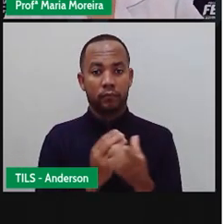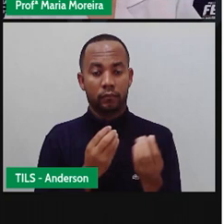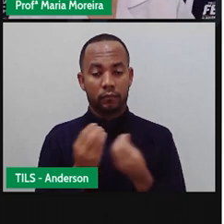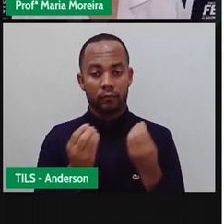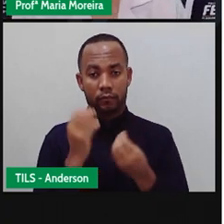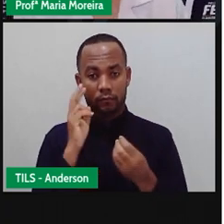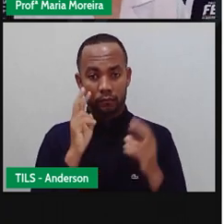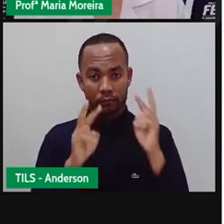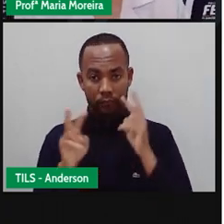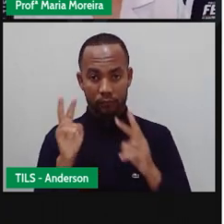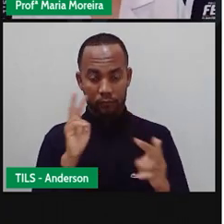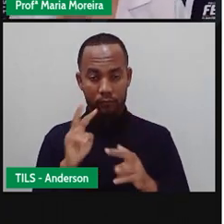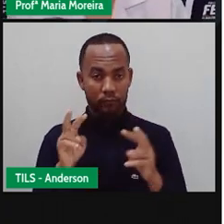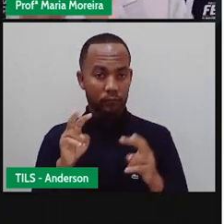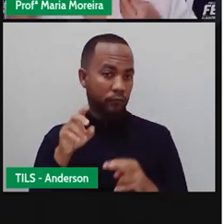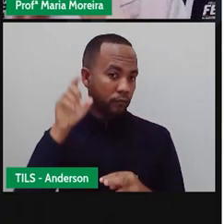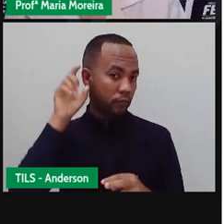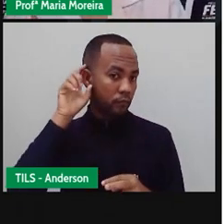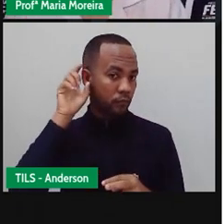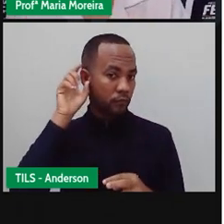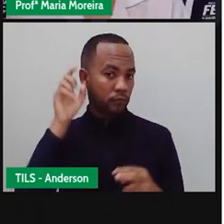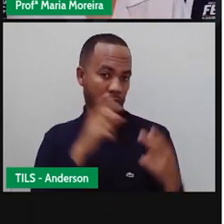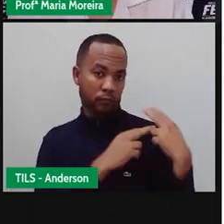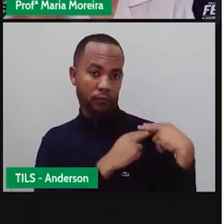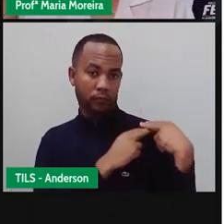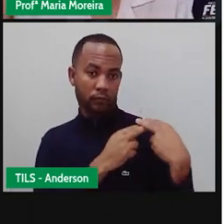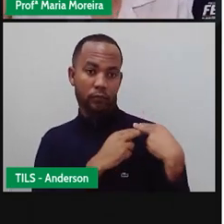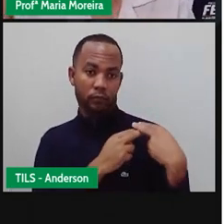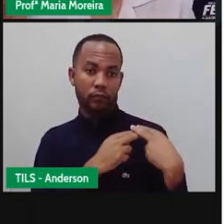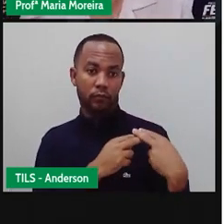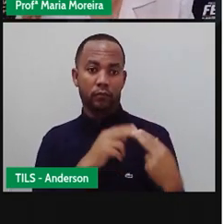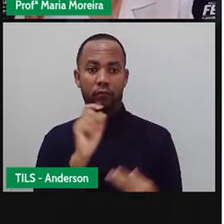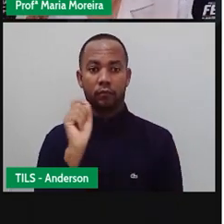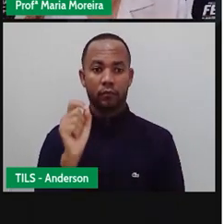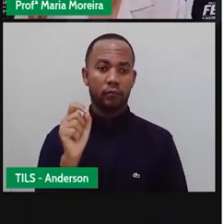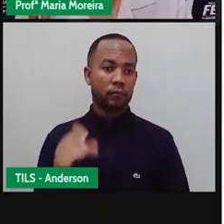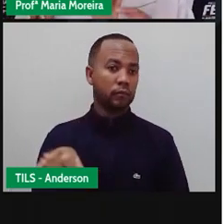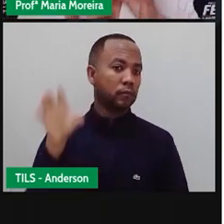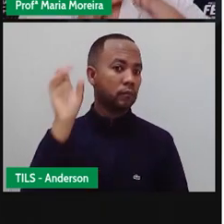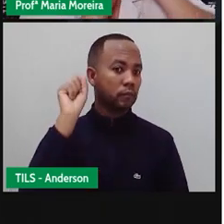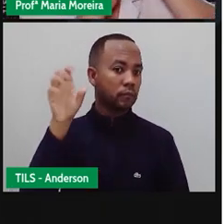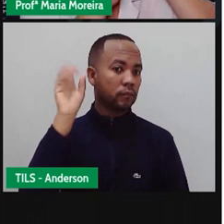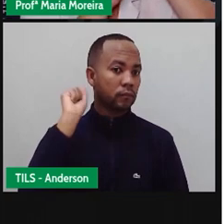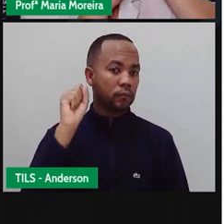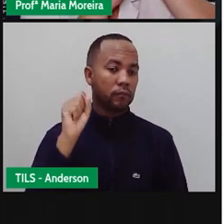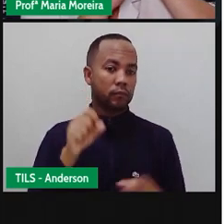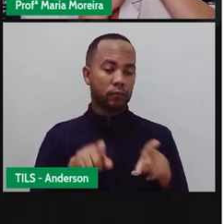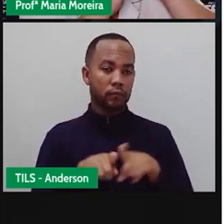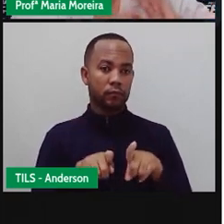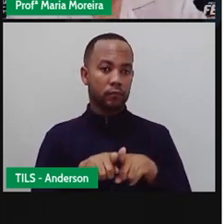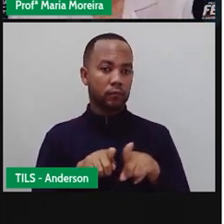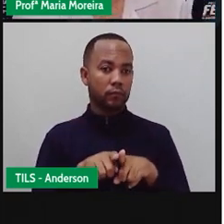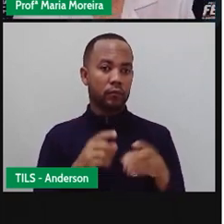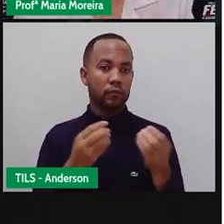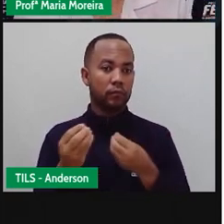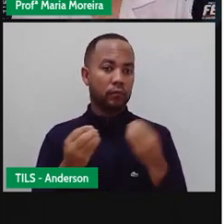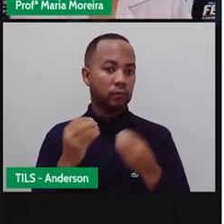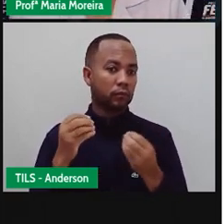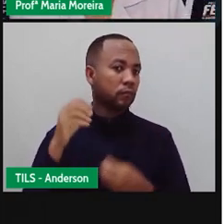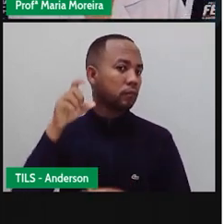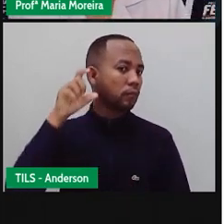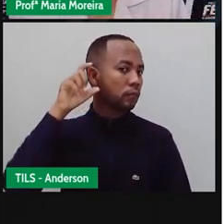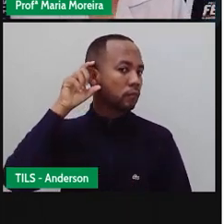verem A orelha externa Ela é responsável por receber as ondas sonoras, certo? Ela tem esse formatinho de concha E